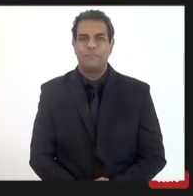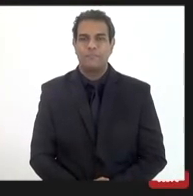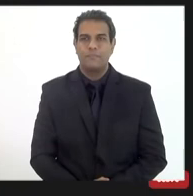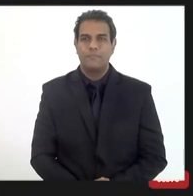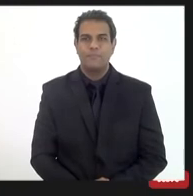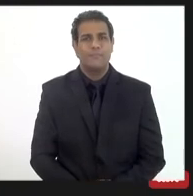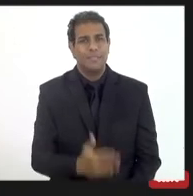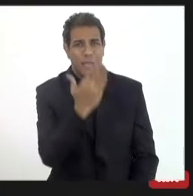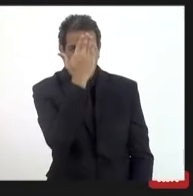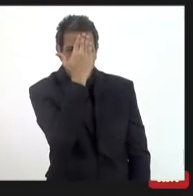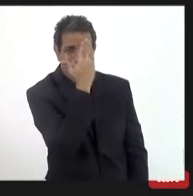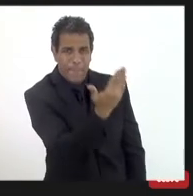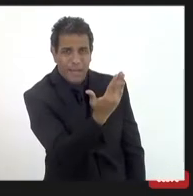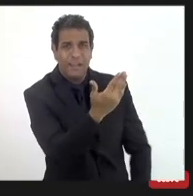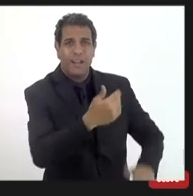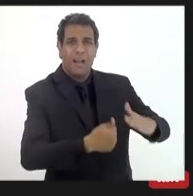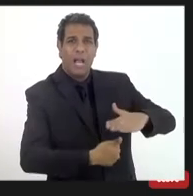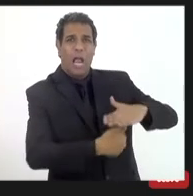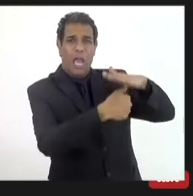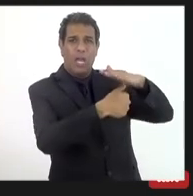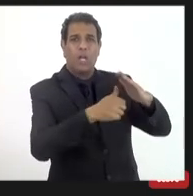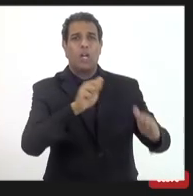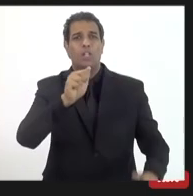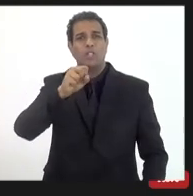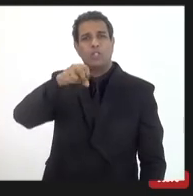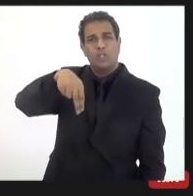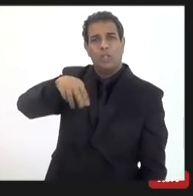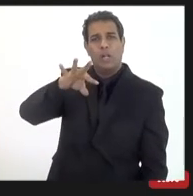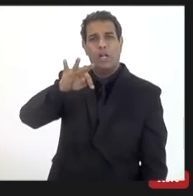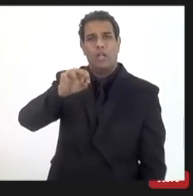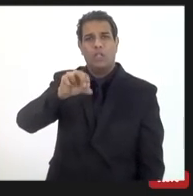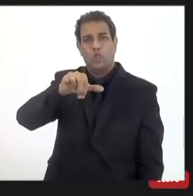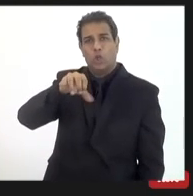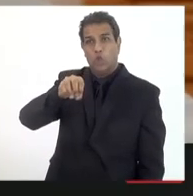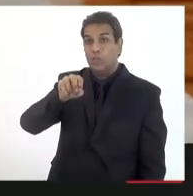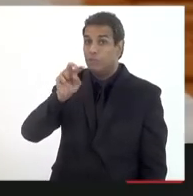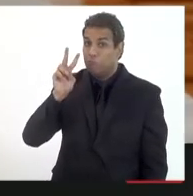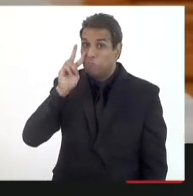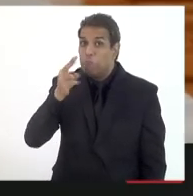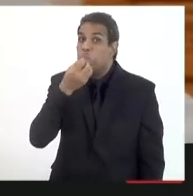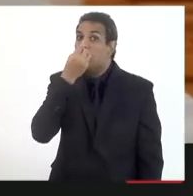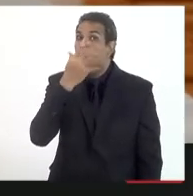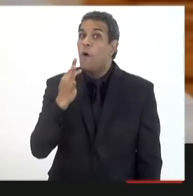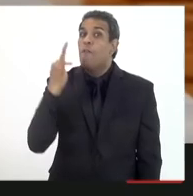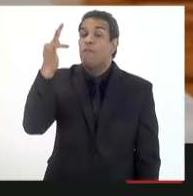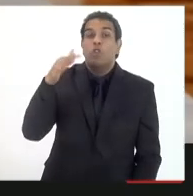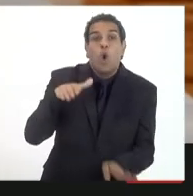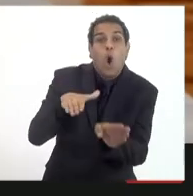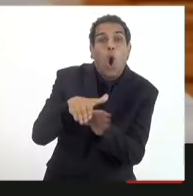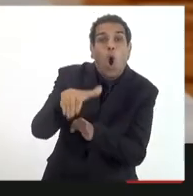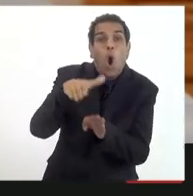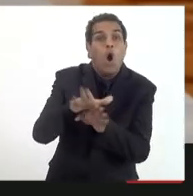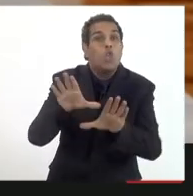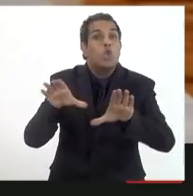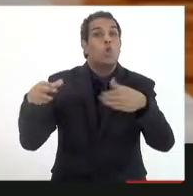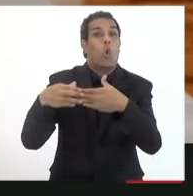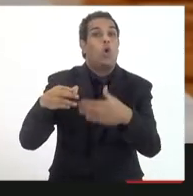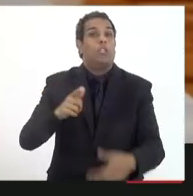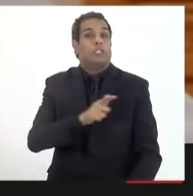obrigado Heitor Antônio acho que nós estamos avançando para ter um conselho consultivo onde vai gerar as políticas